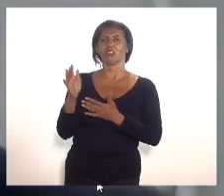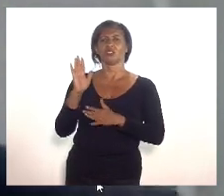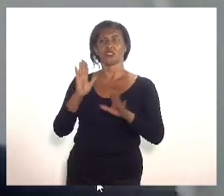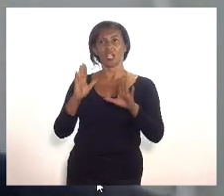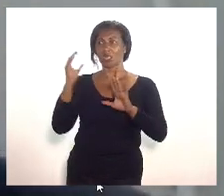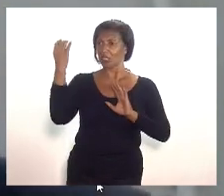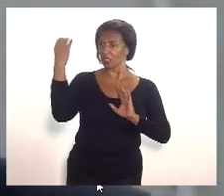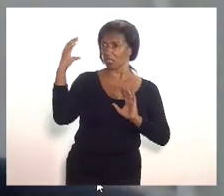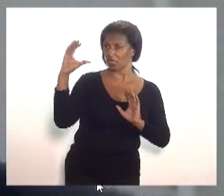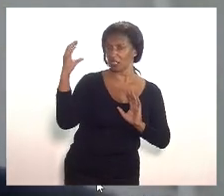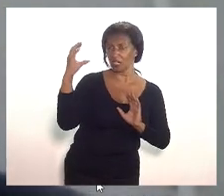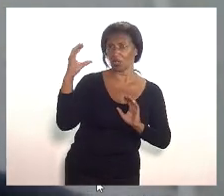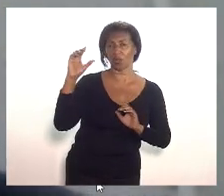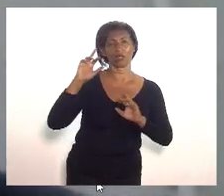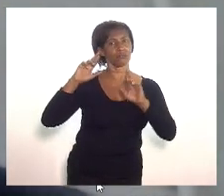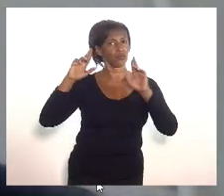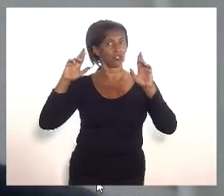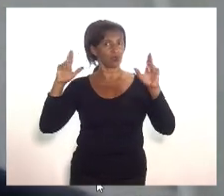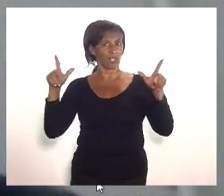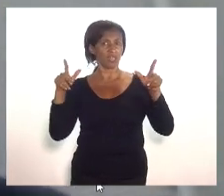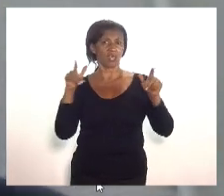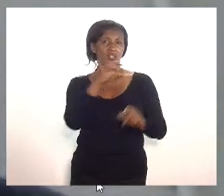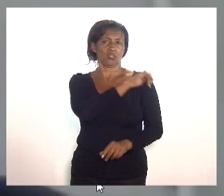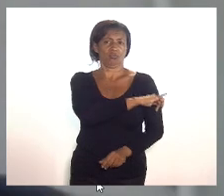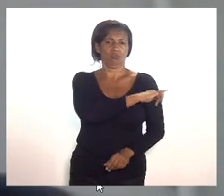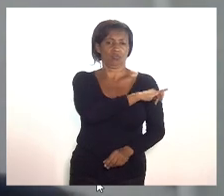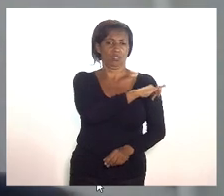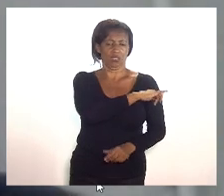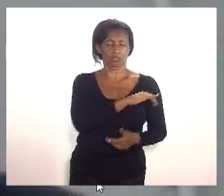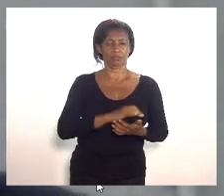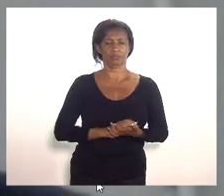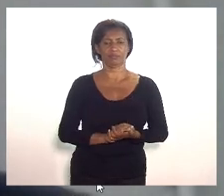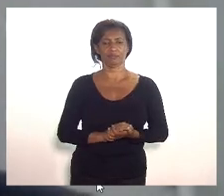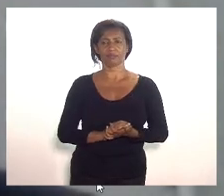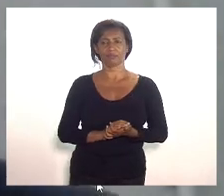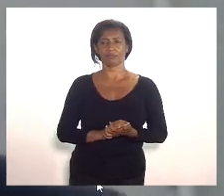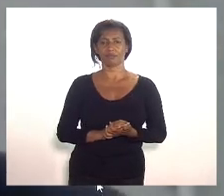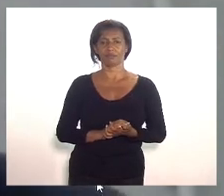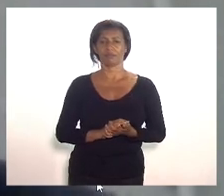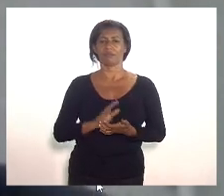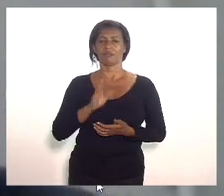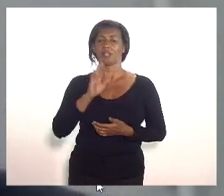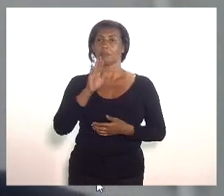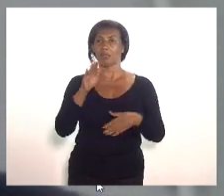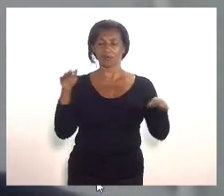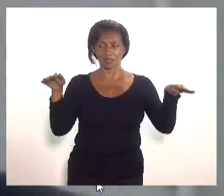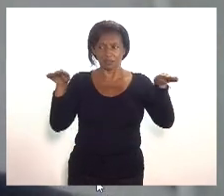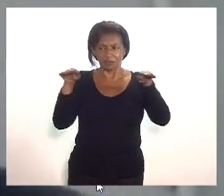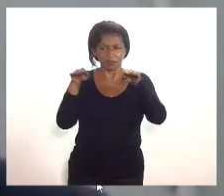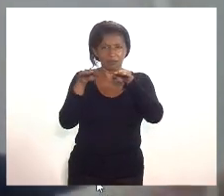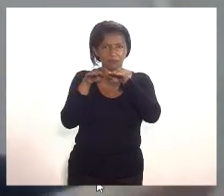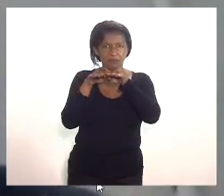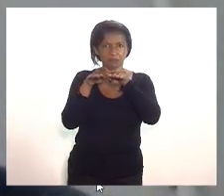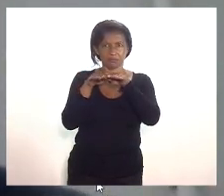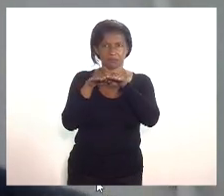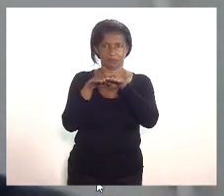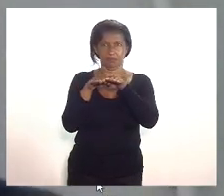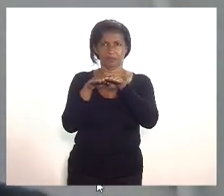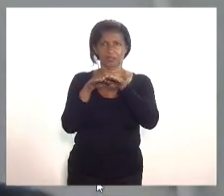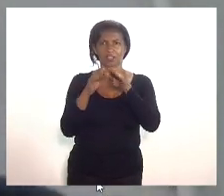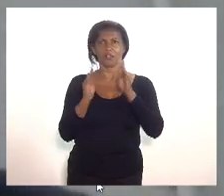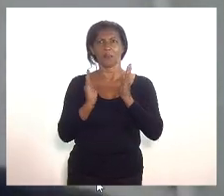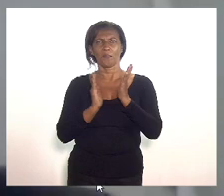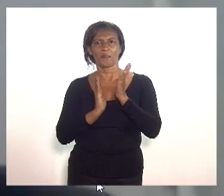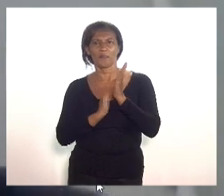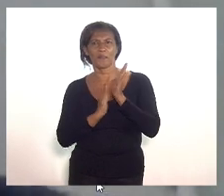interói podem ser diferentes do do Rio de Janeiro mas esse alinhamento que foi proposto lá